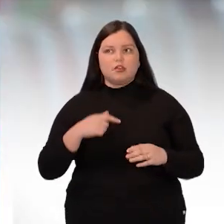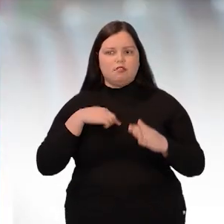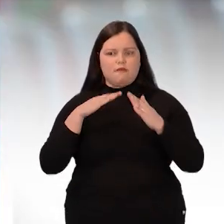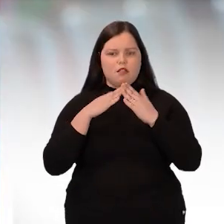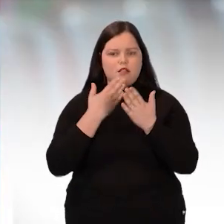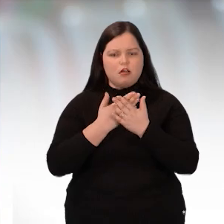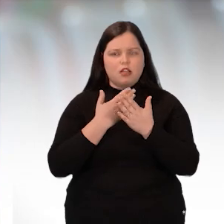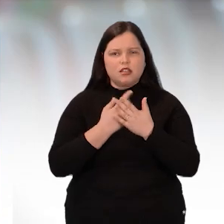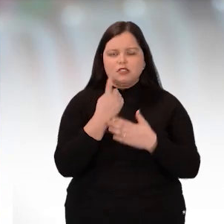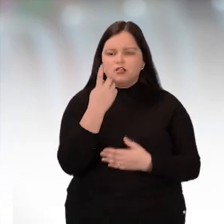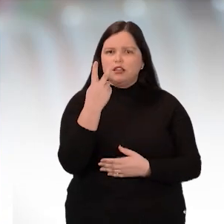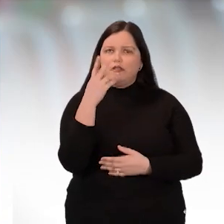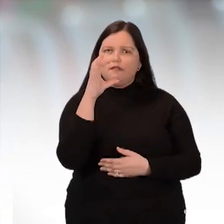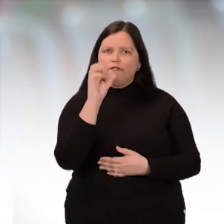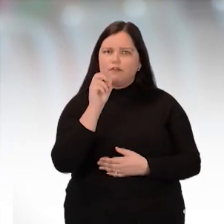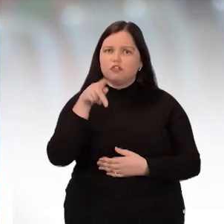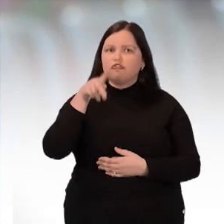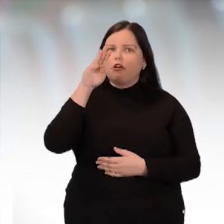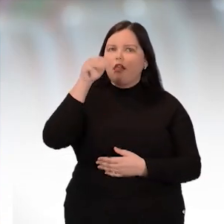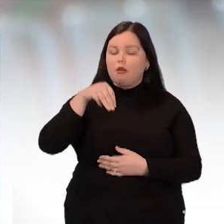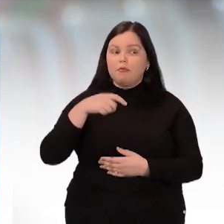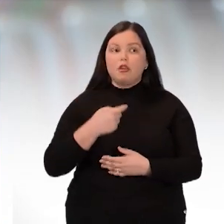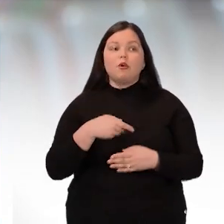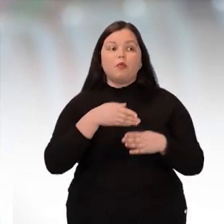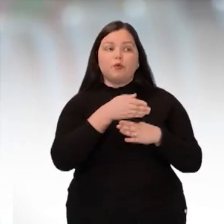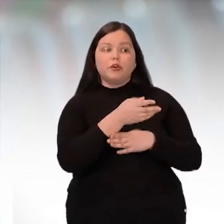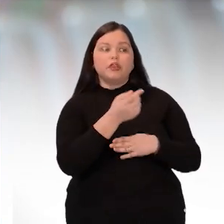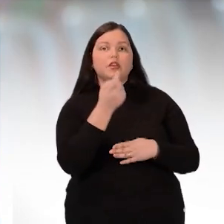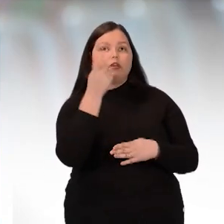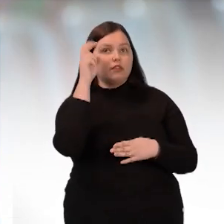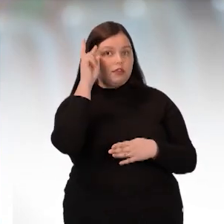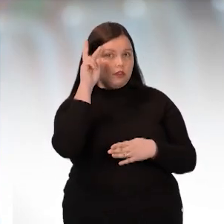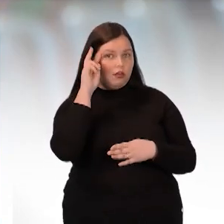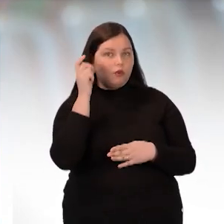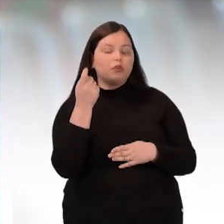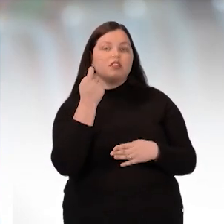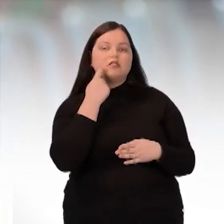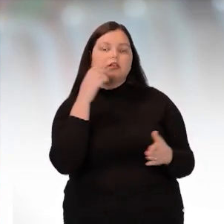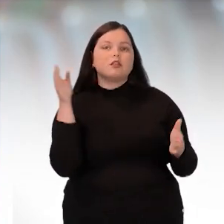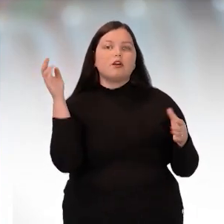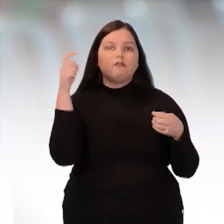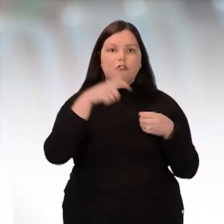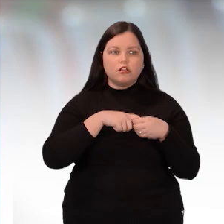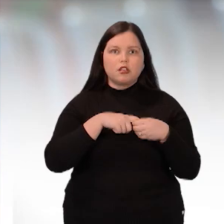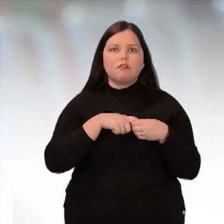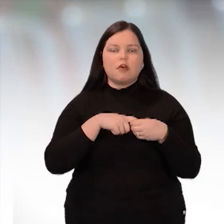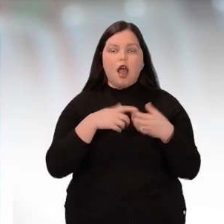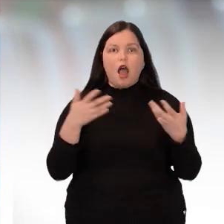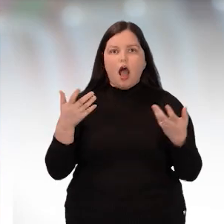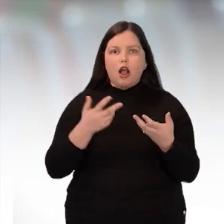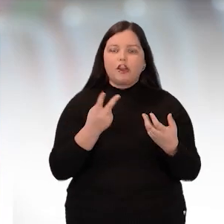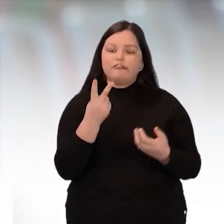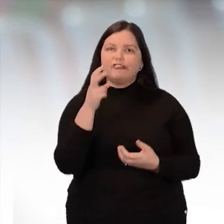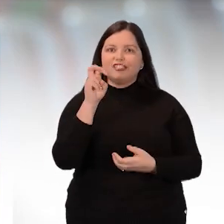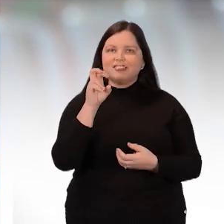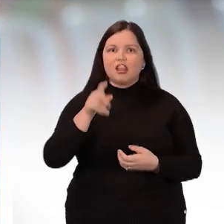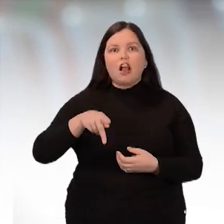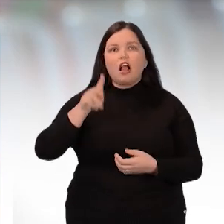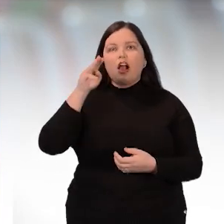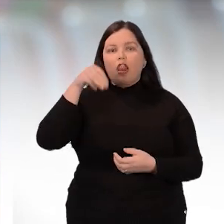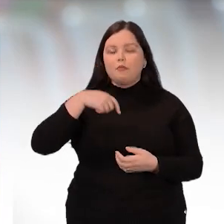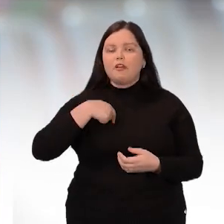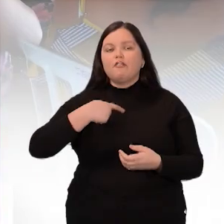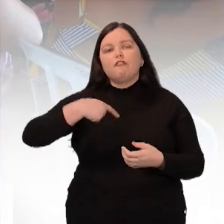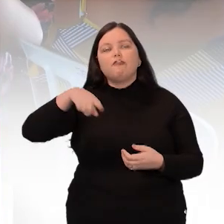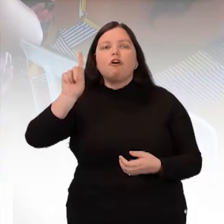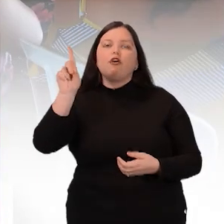120 quilômetros, eu ia na segunda e voltava na sexta. Eu hoje trabalho a 25 quilômetros, eu vou todos os dias e volto no